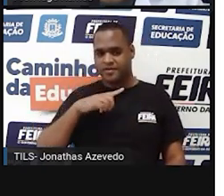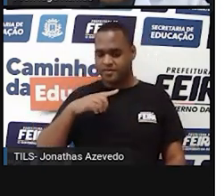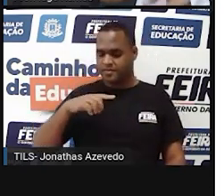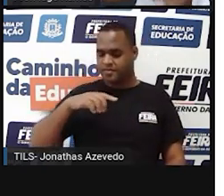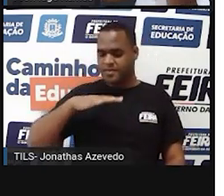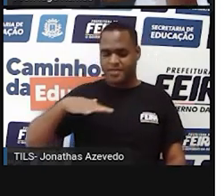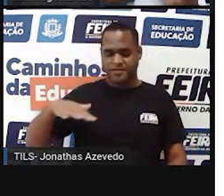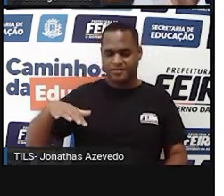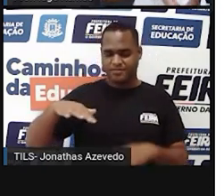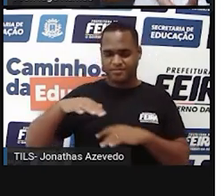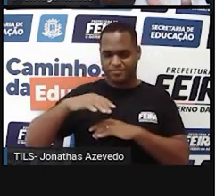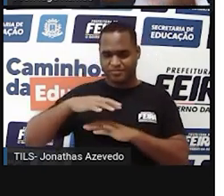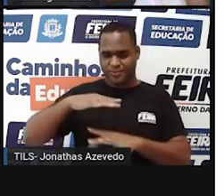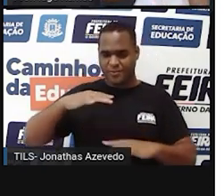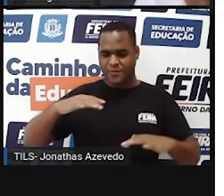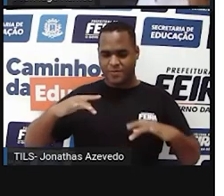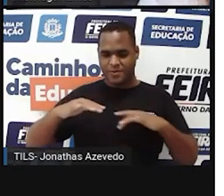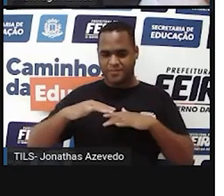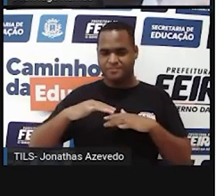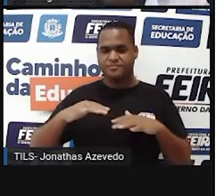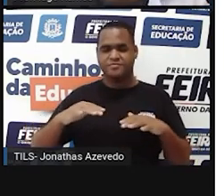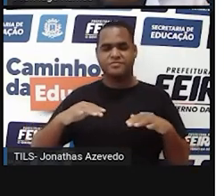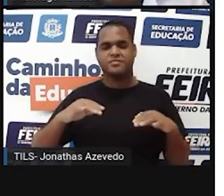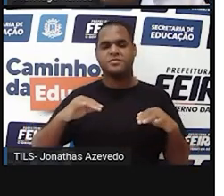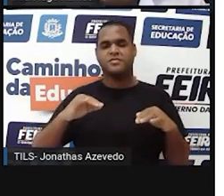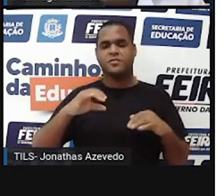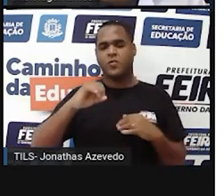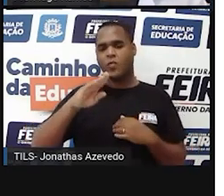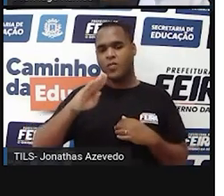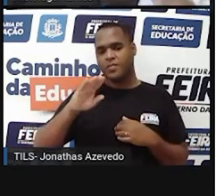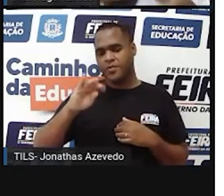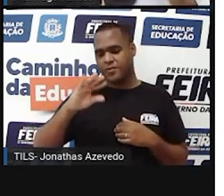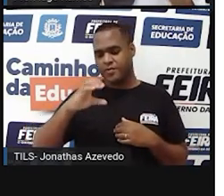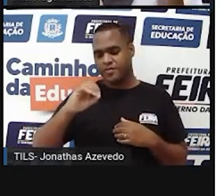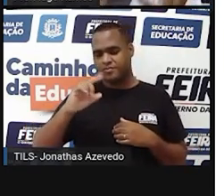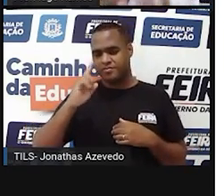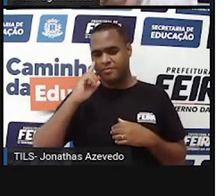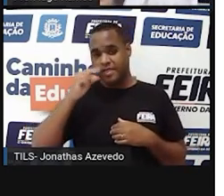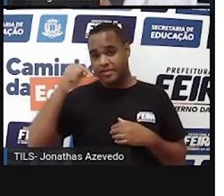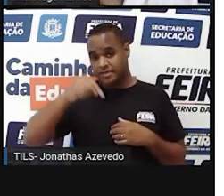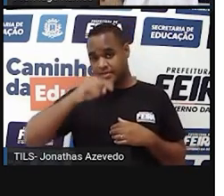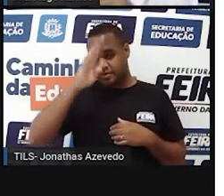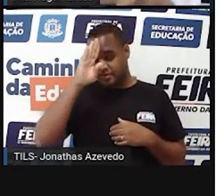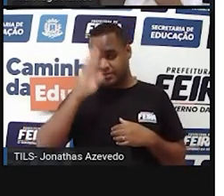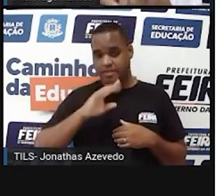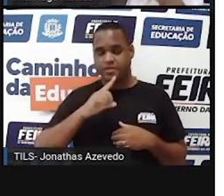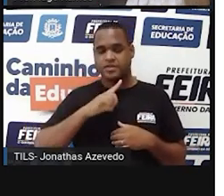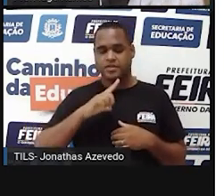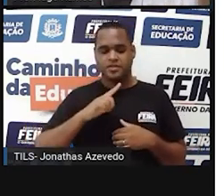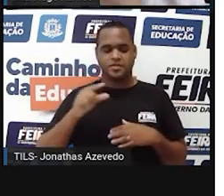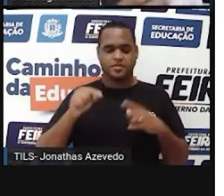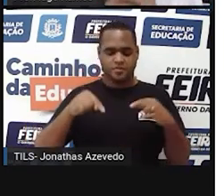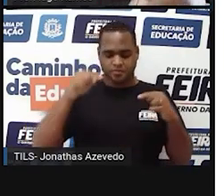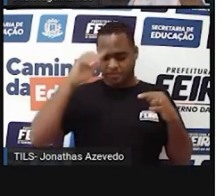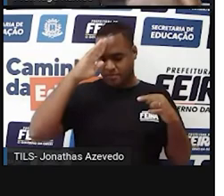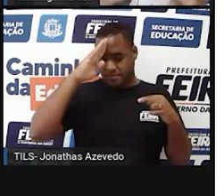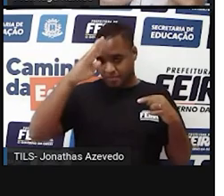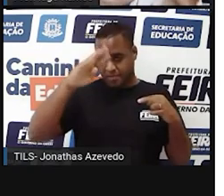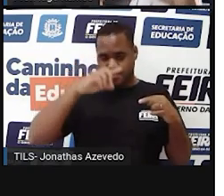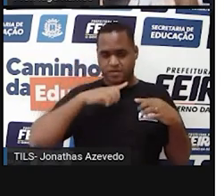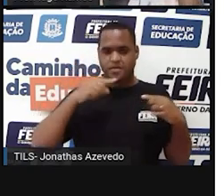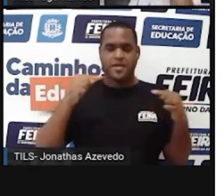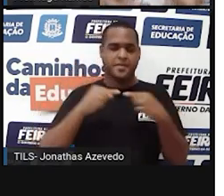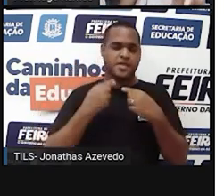cúbico. São coisas cúbicas. São unidades cúbicas. Mas o padrão aqui no Brasil, a medida principal, que é